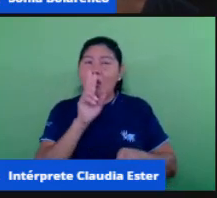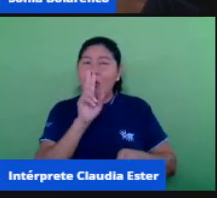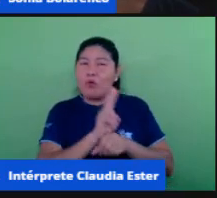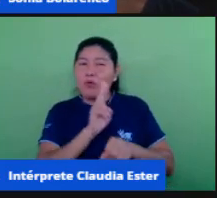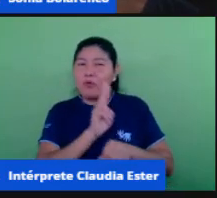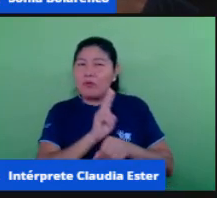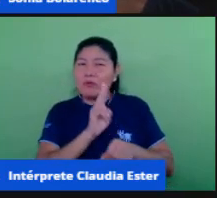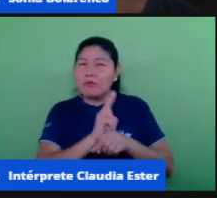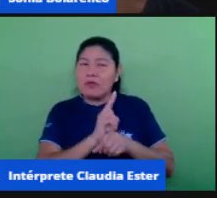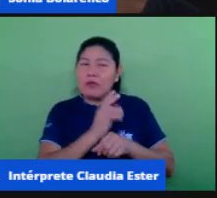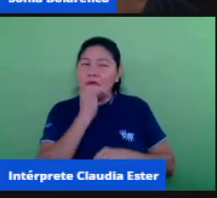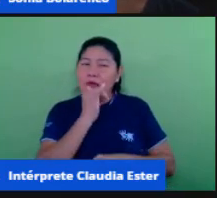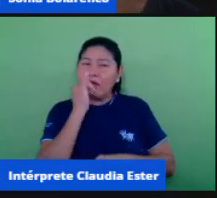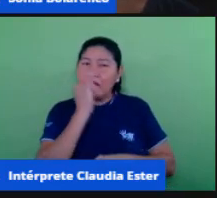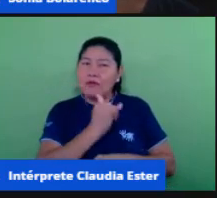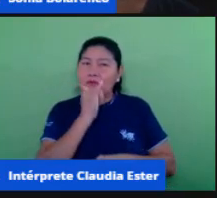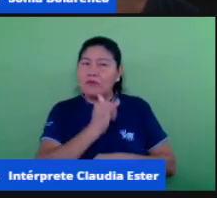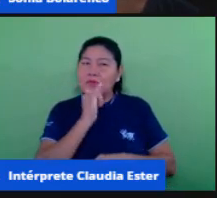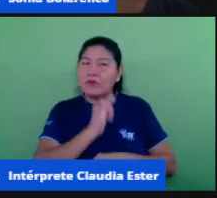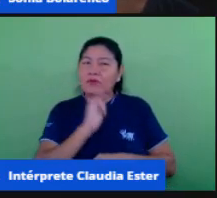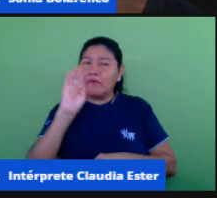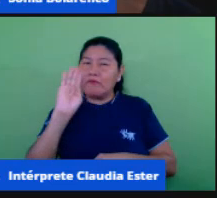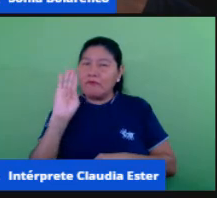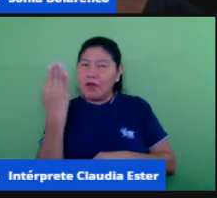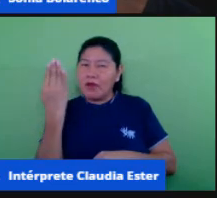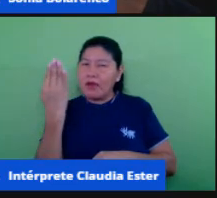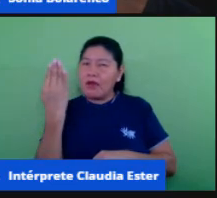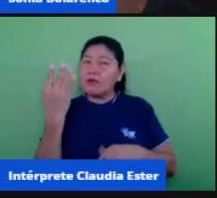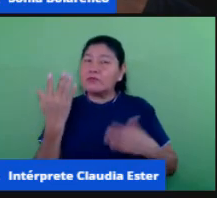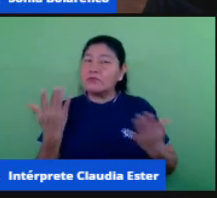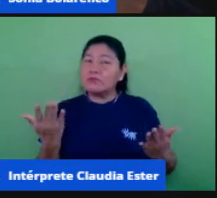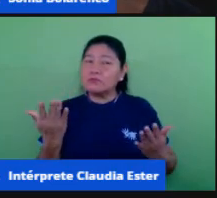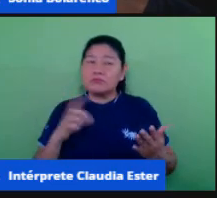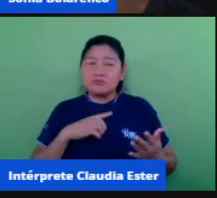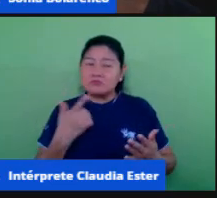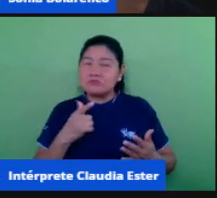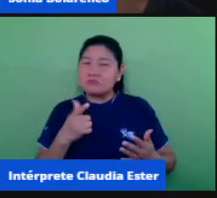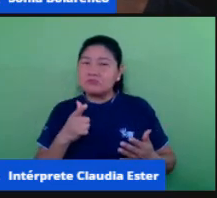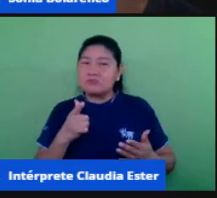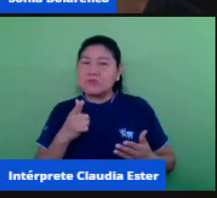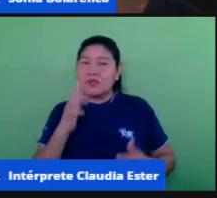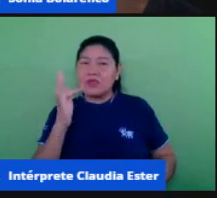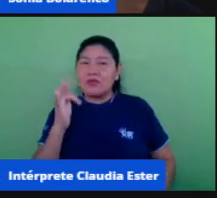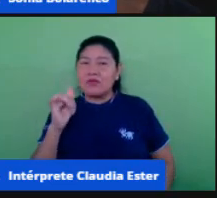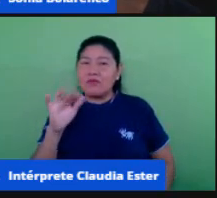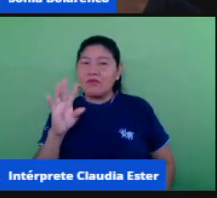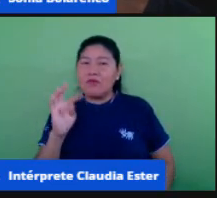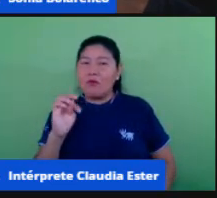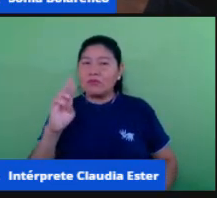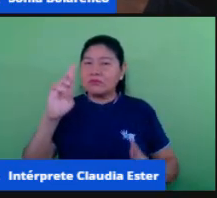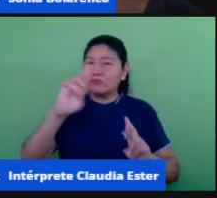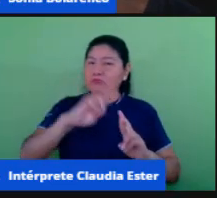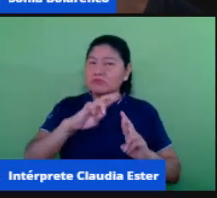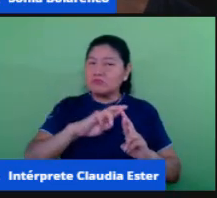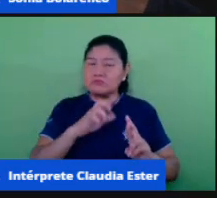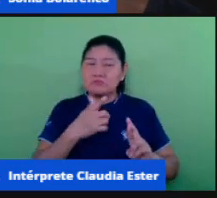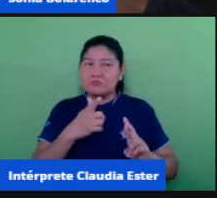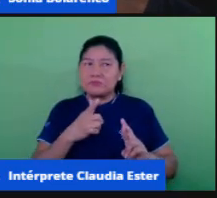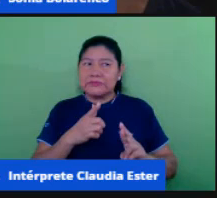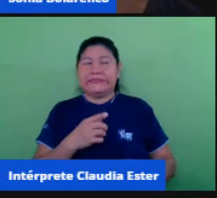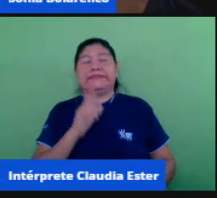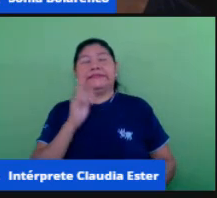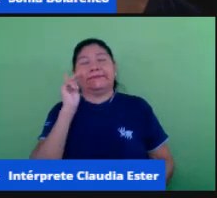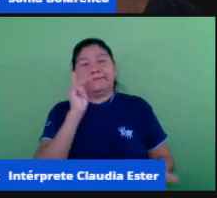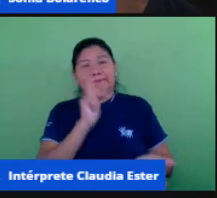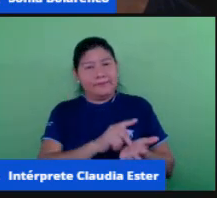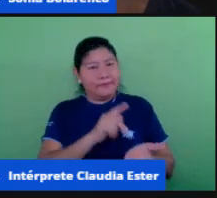por quê? porque não tem fonte qual a fonte científica? de onde isso veio? ah professor realmente isso